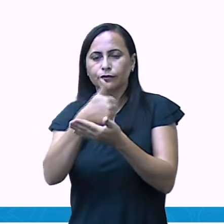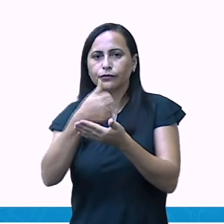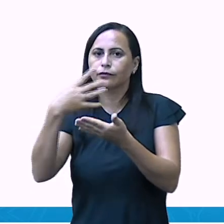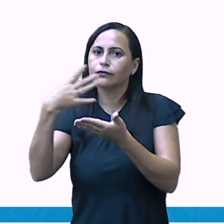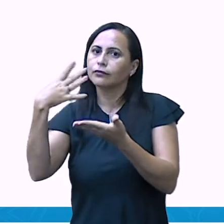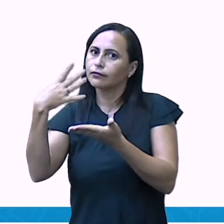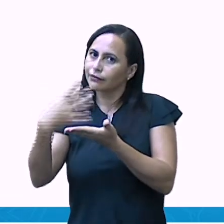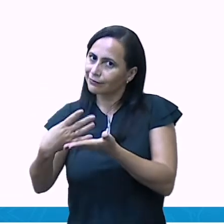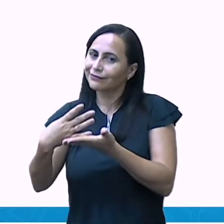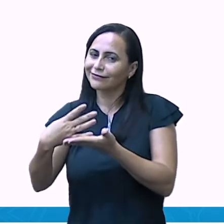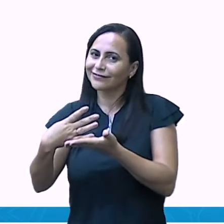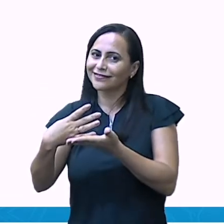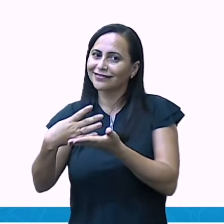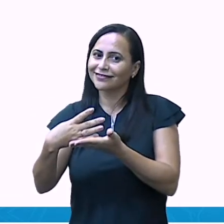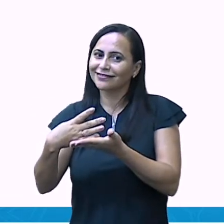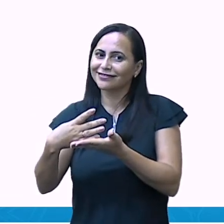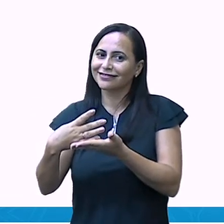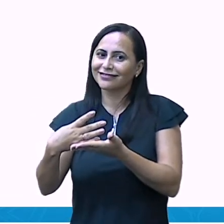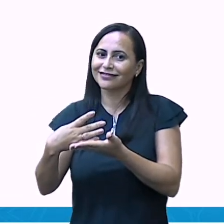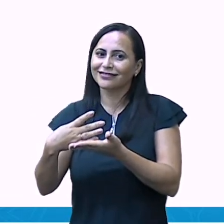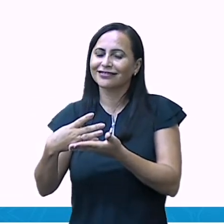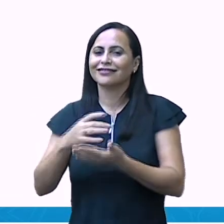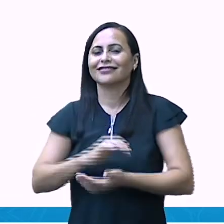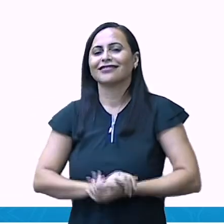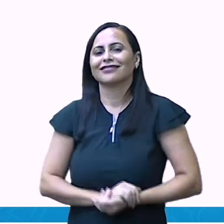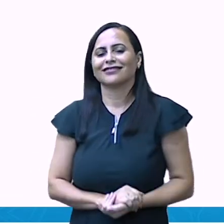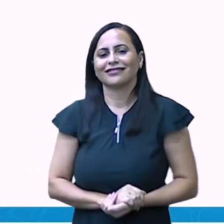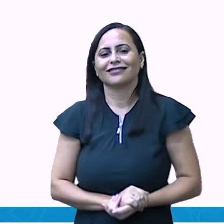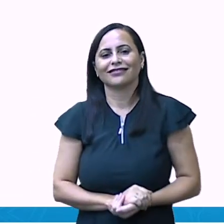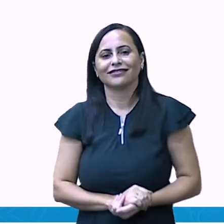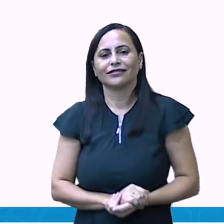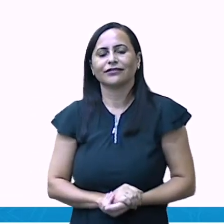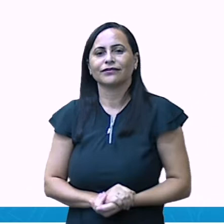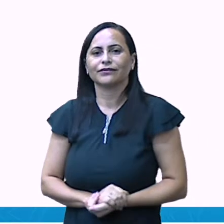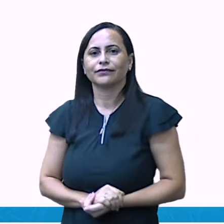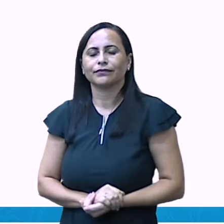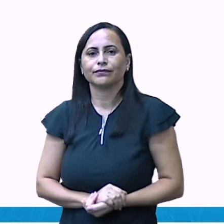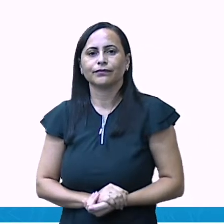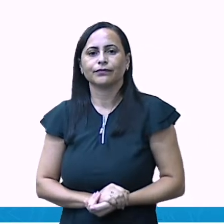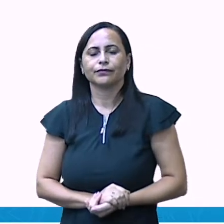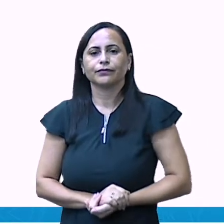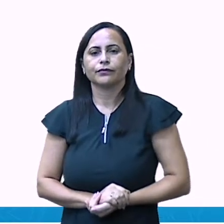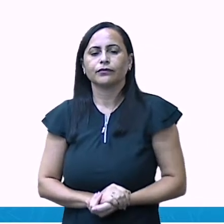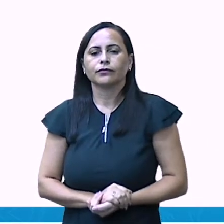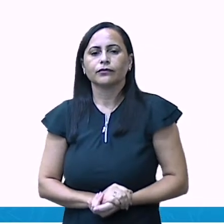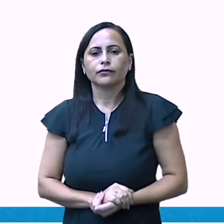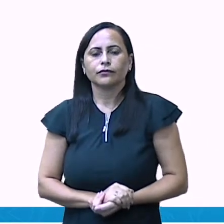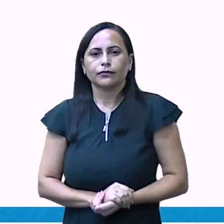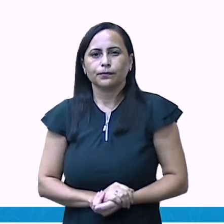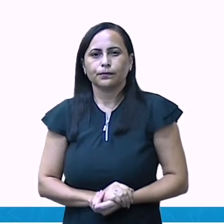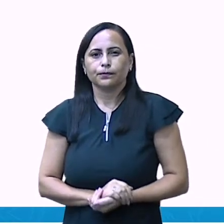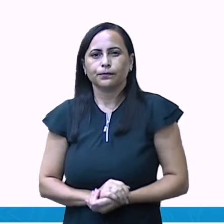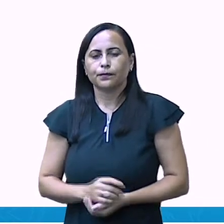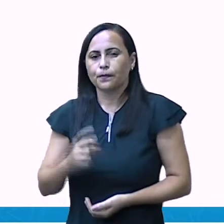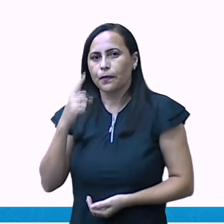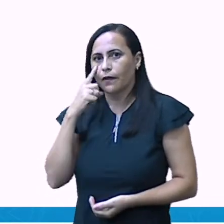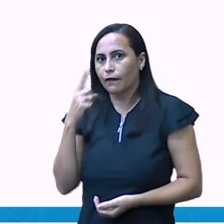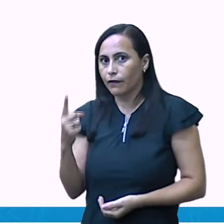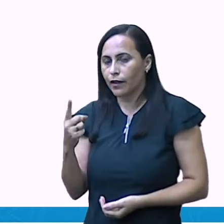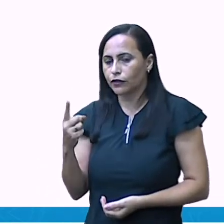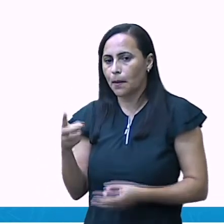quatorze. Olha lá. O número quatorze. Olha, só uma